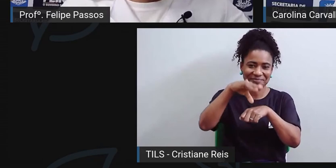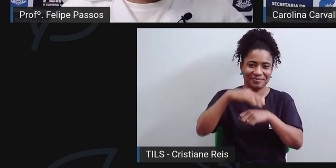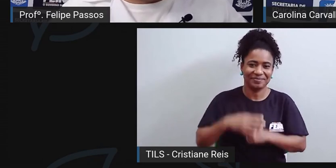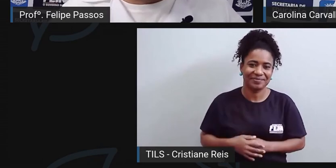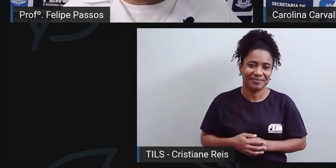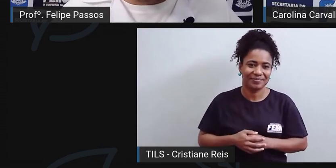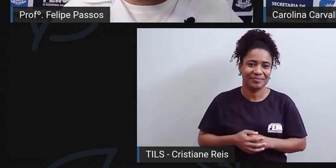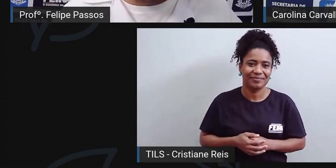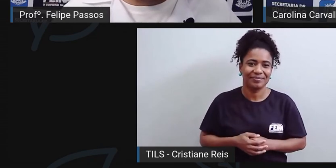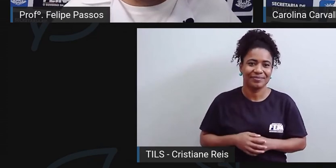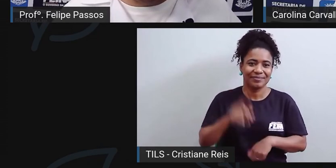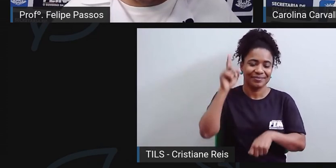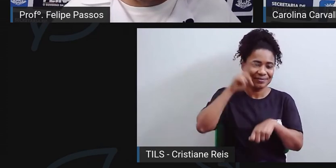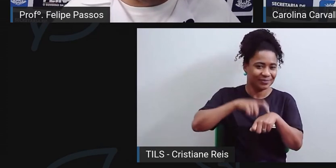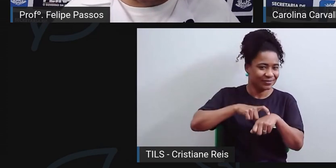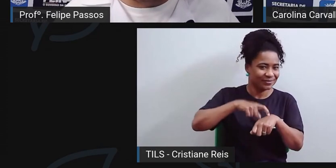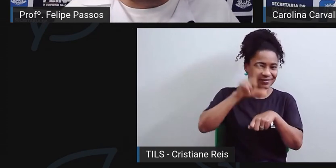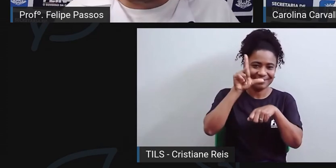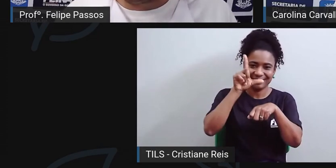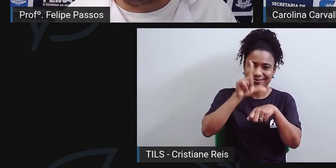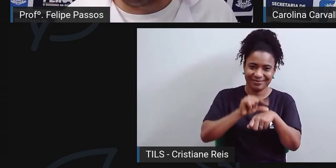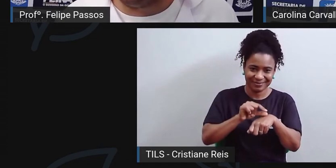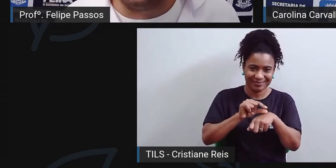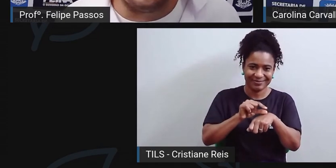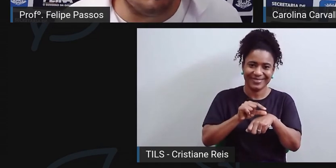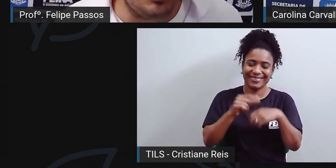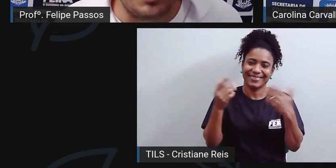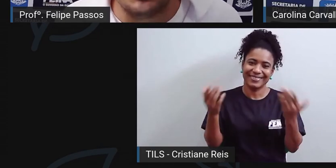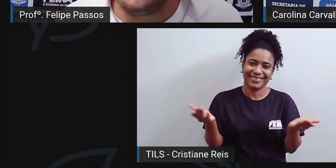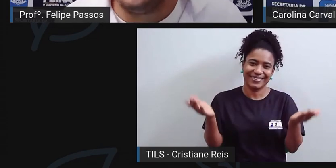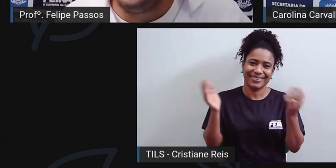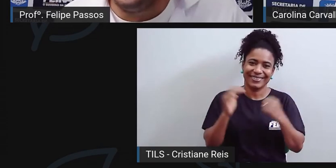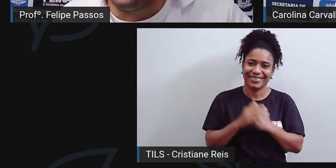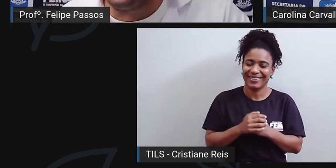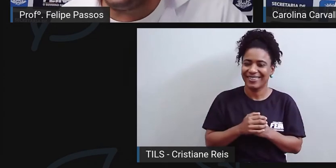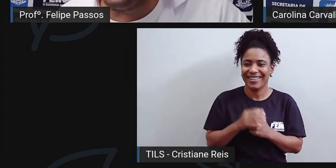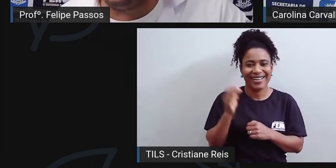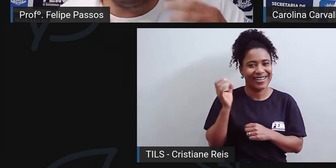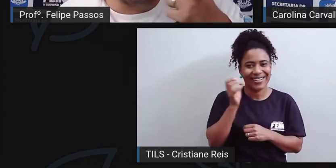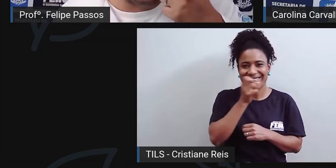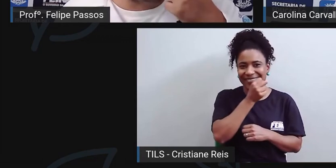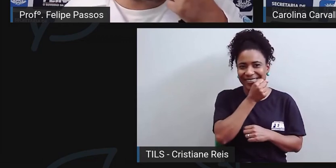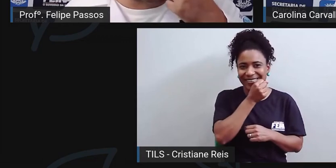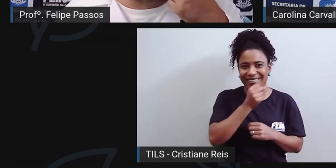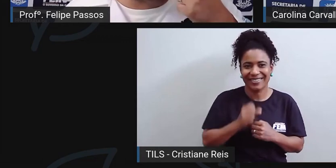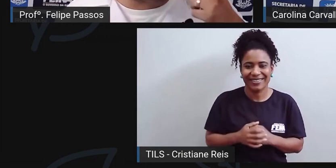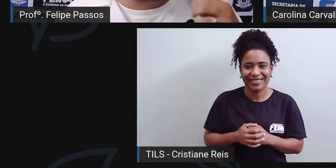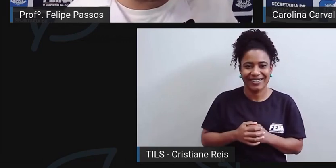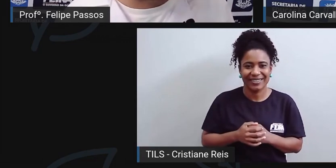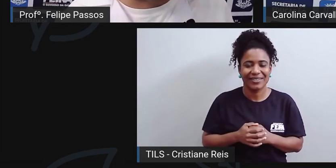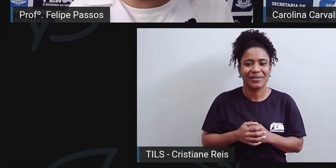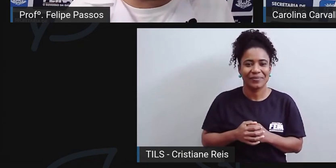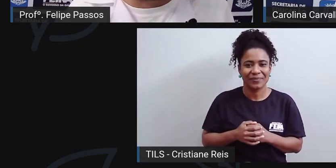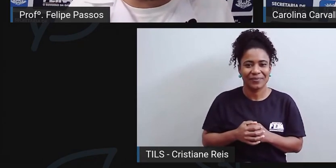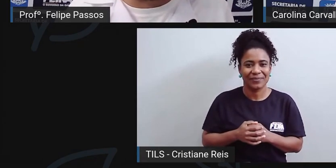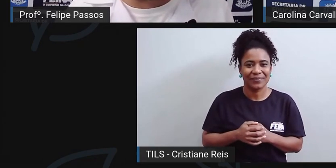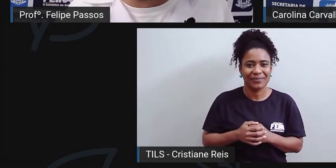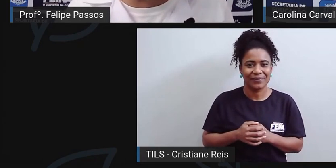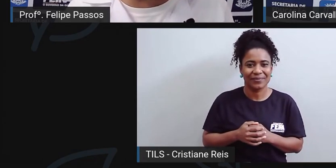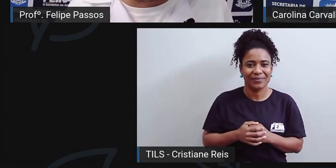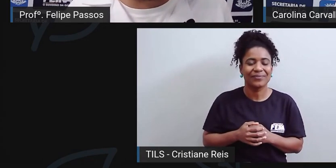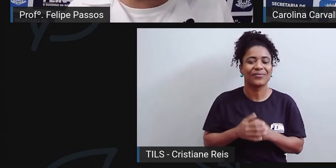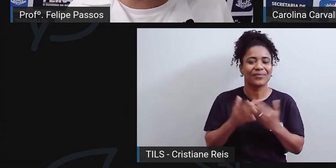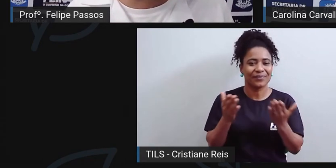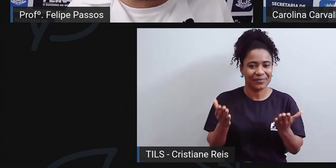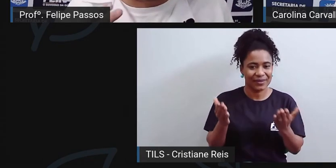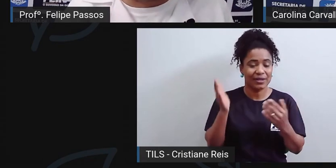Nosso tempo está quase acabando, infelizmente, temos aí dois minutinhos. antes da gente encerrar, Carol, a gente sabe que mesmo